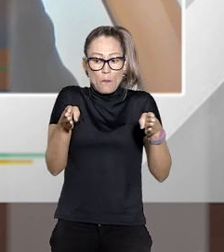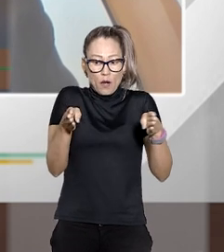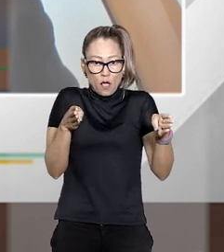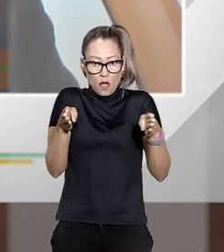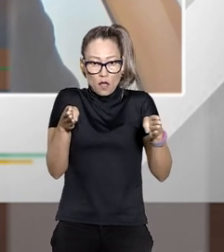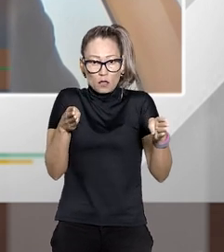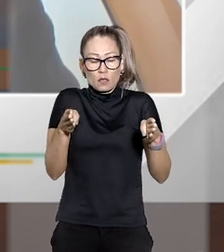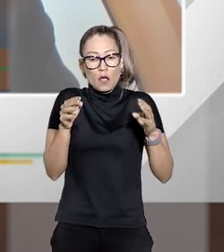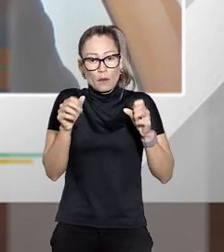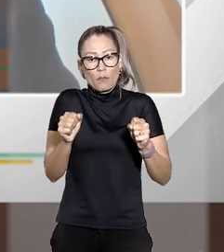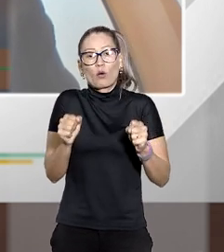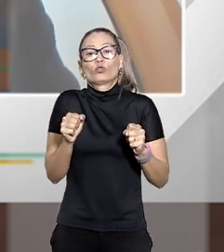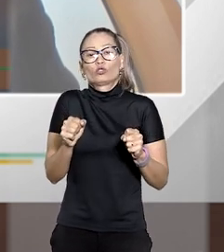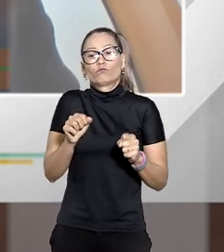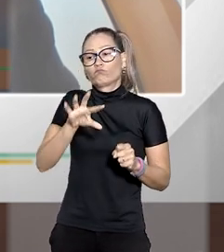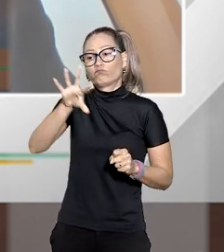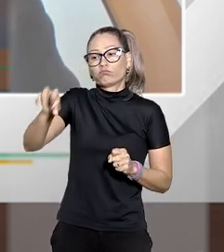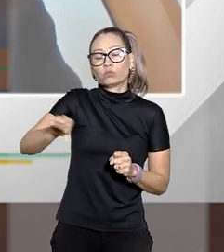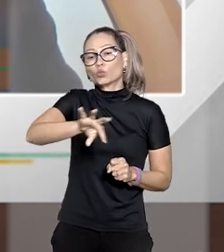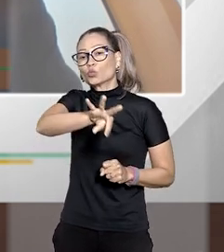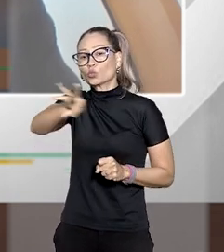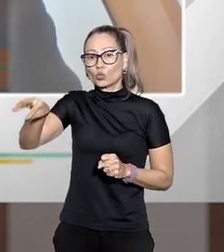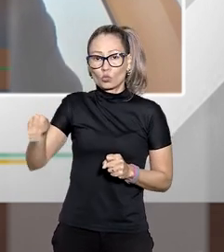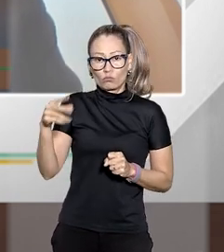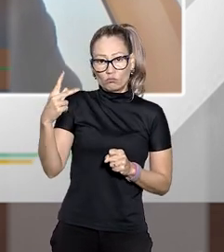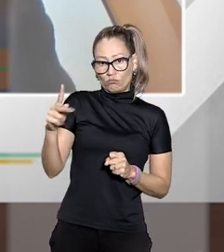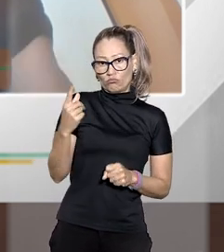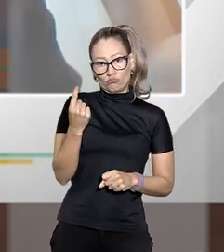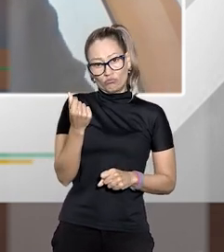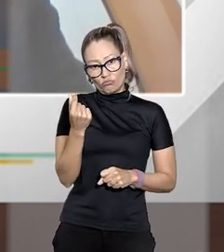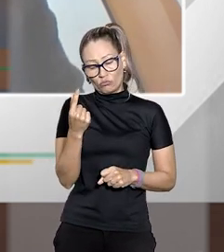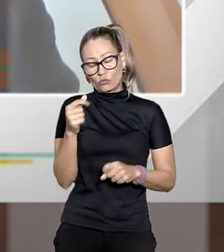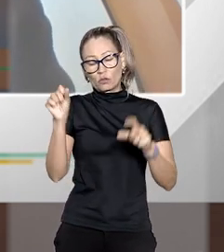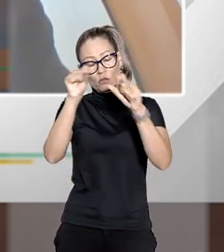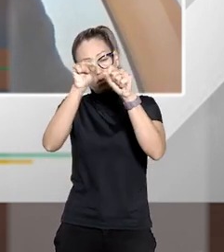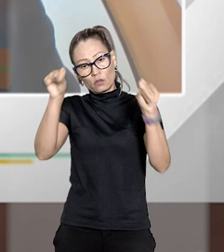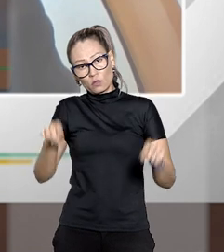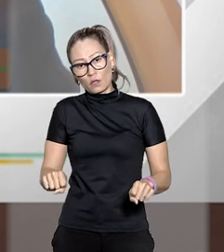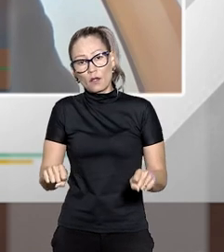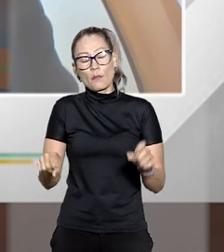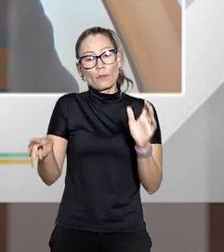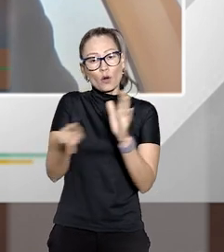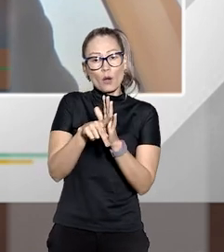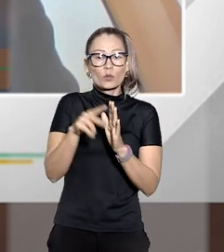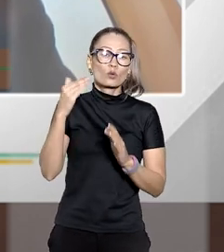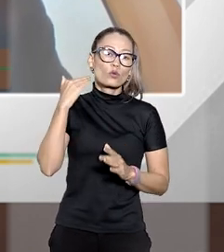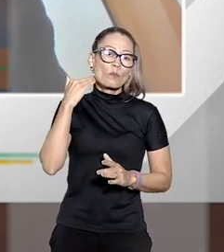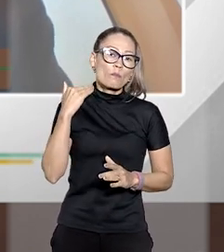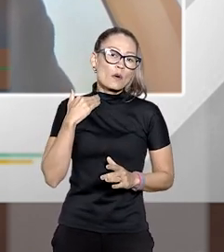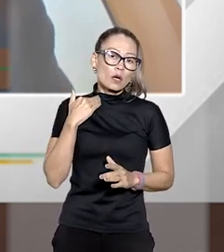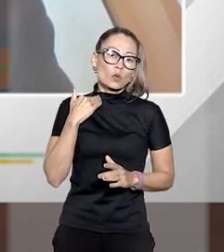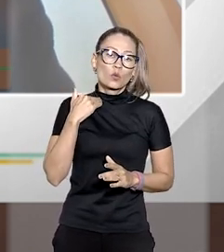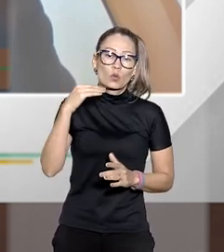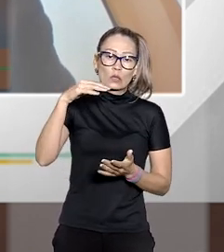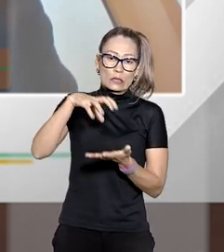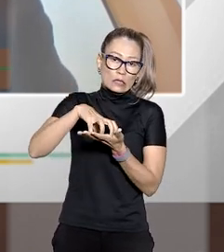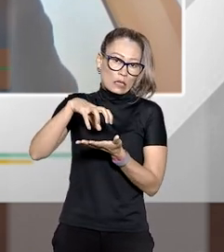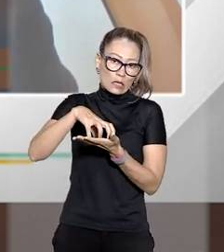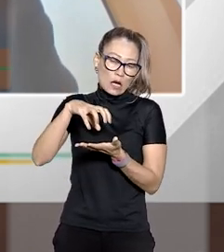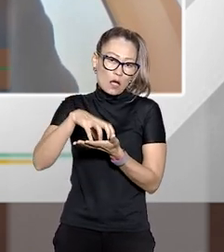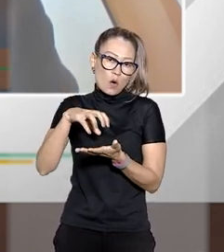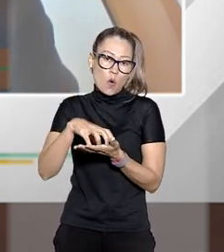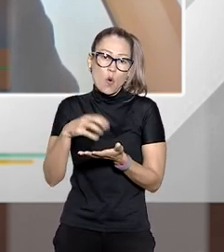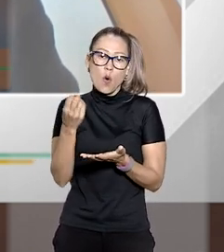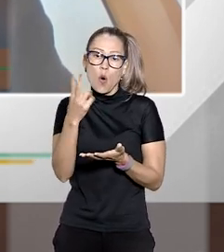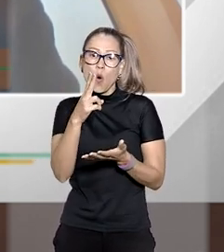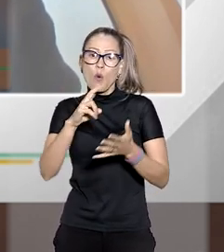ente público está sujeito ao sequestro da verba que normalmente se faz até pelo sistema do banco central que nós chamamos de penhora online